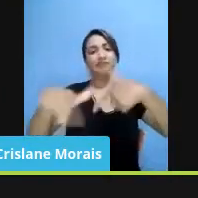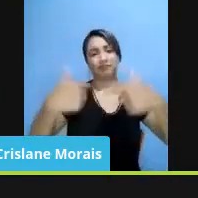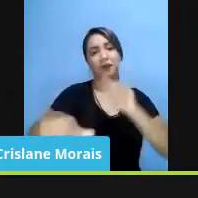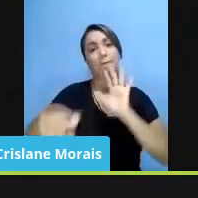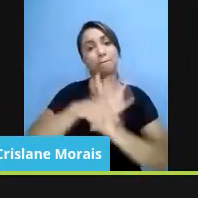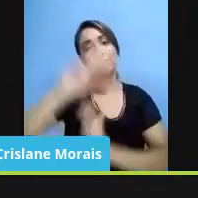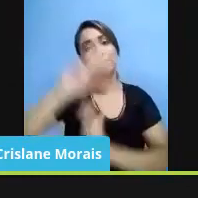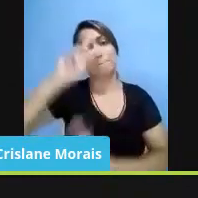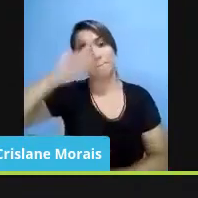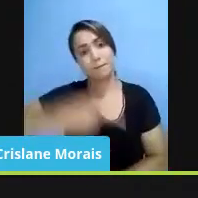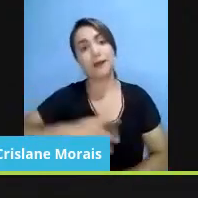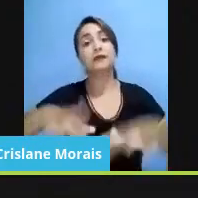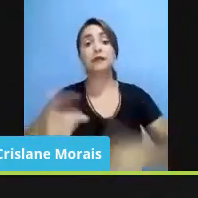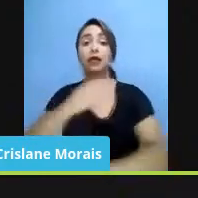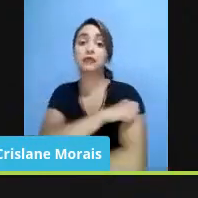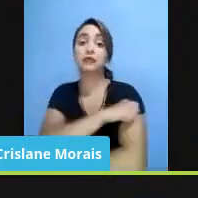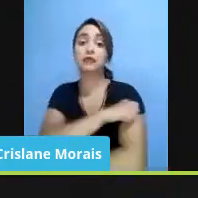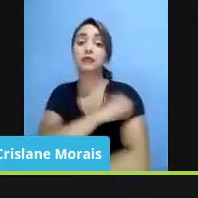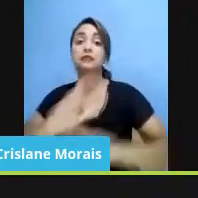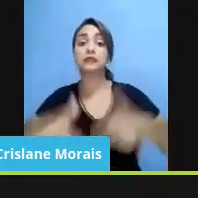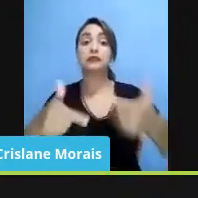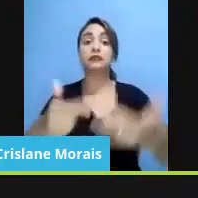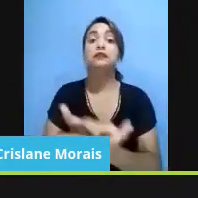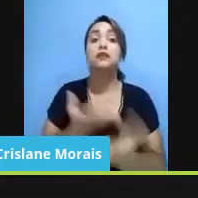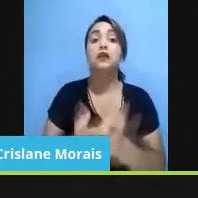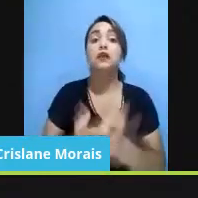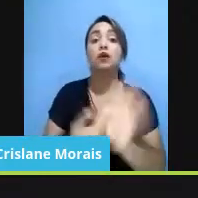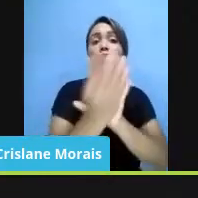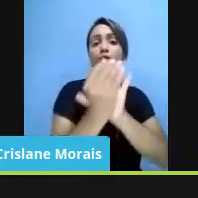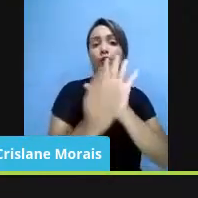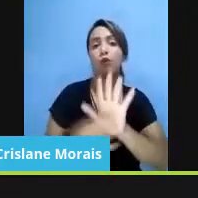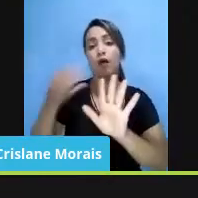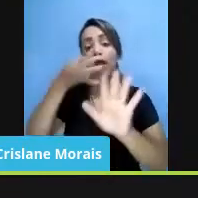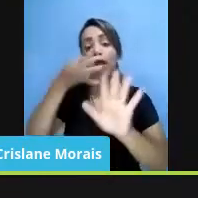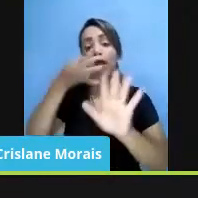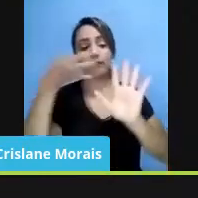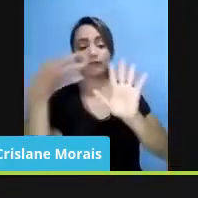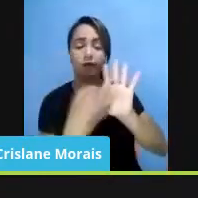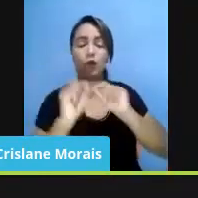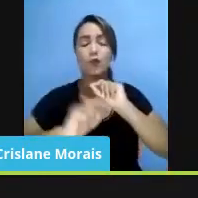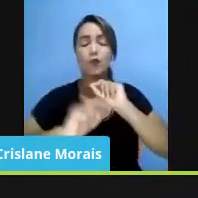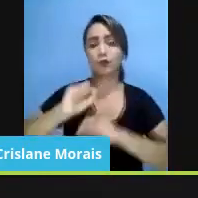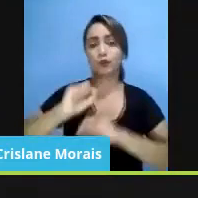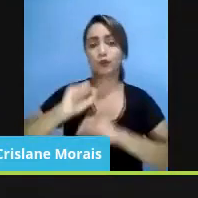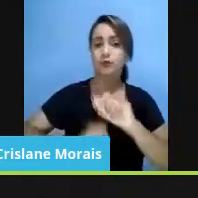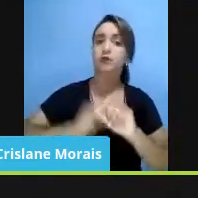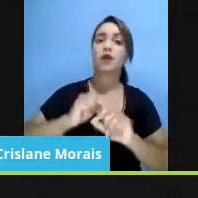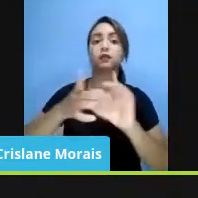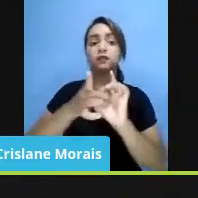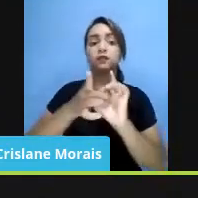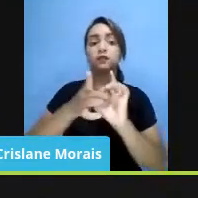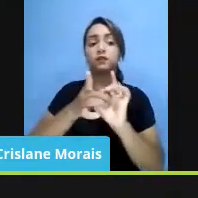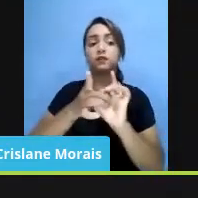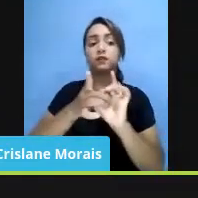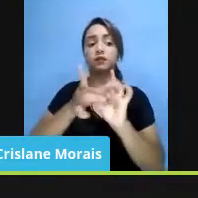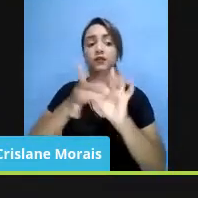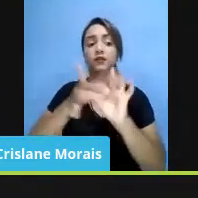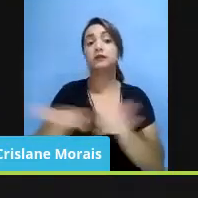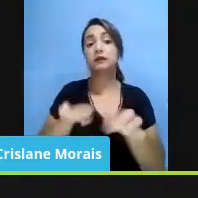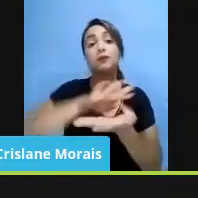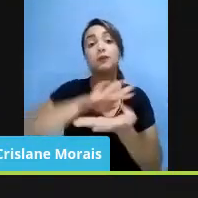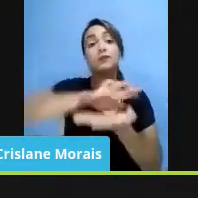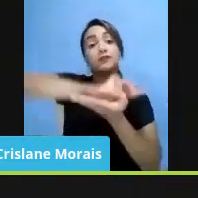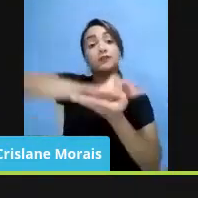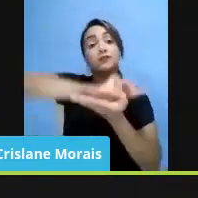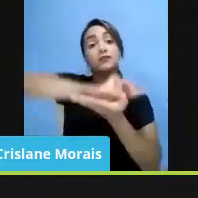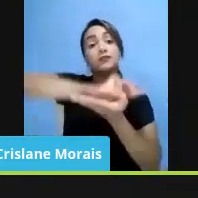estudantes em relação aos conteúdos é estar atento para essa dimensão de democracia, de diversidade, de cidadania